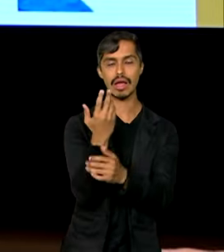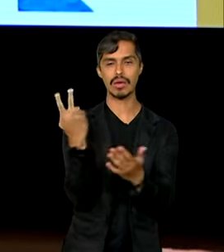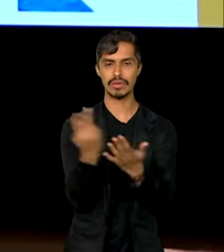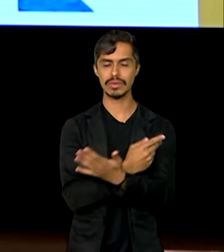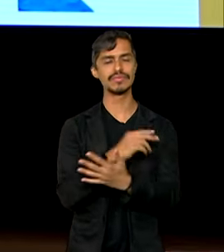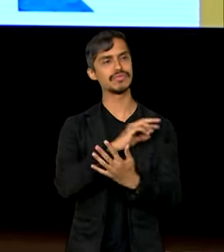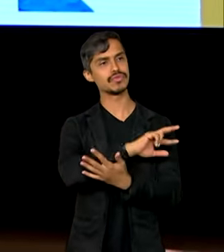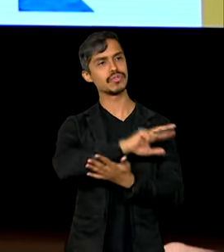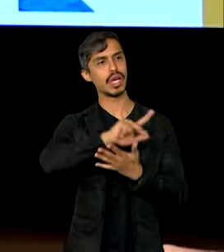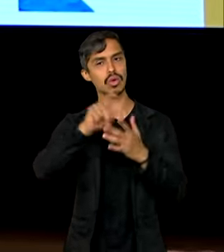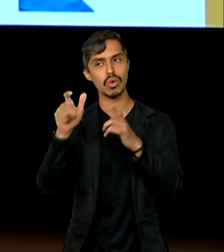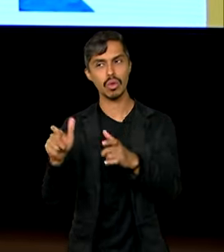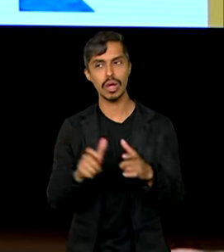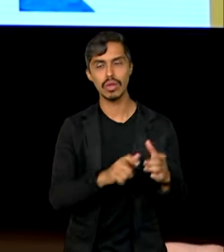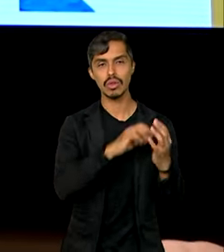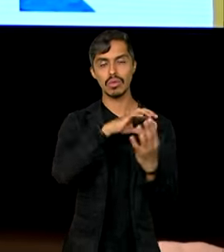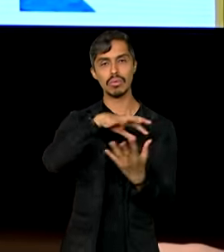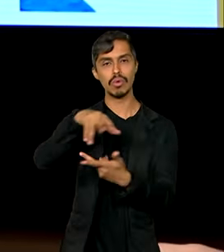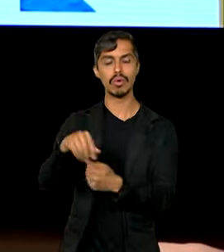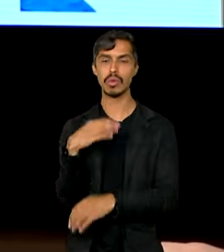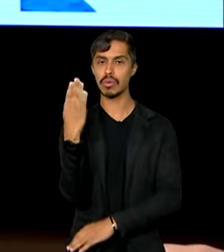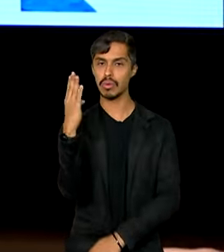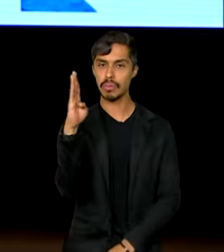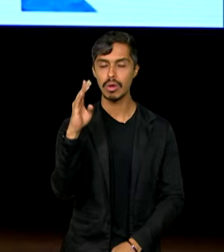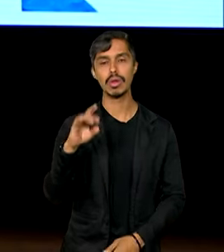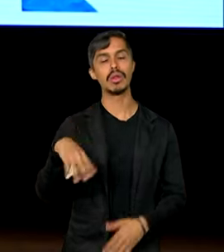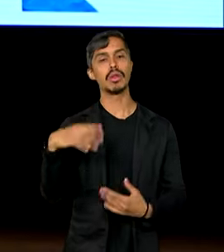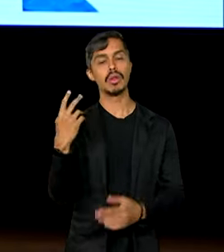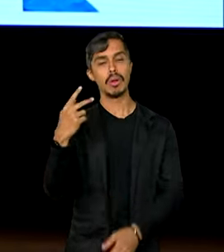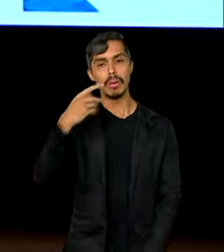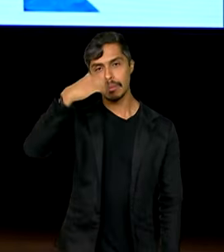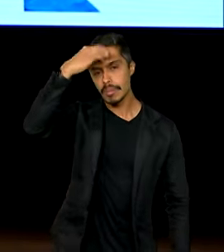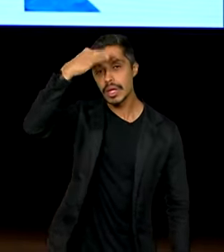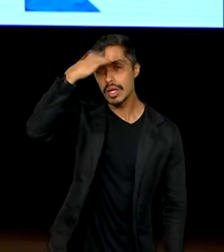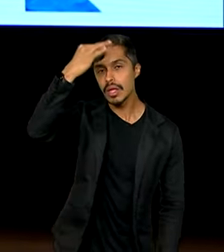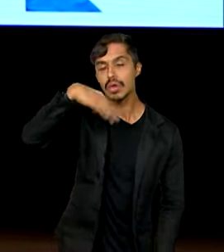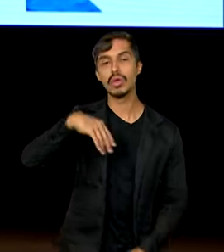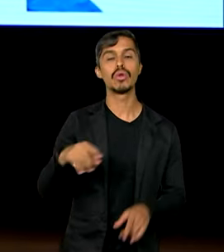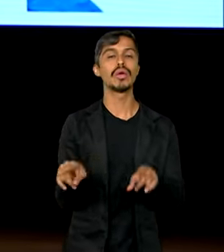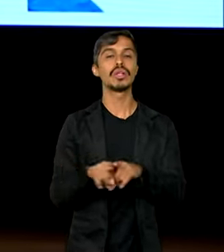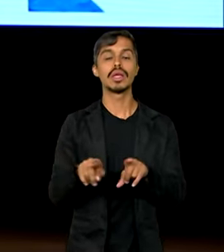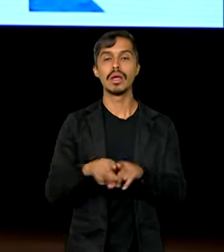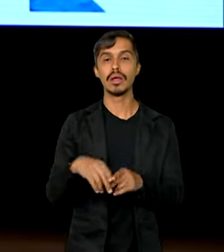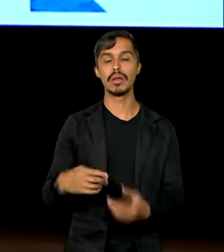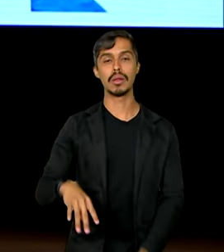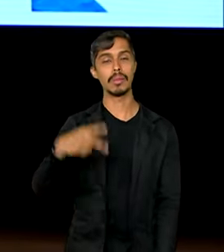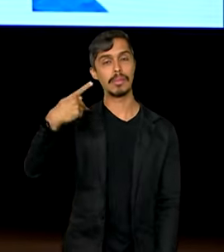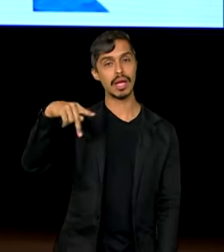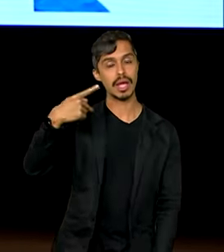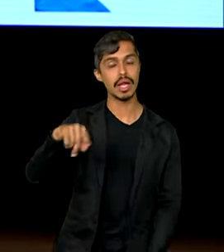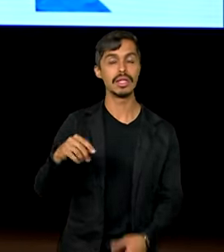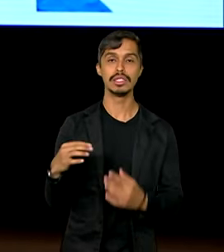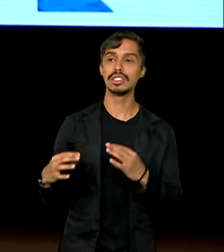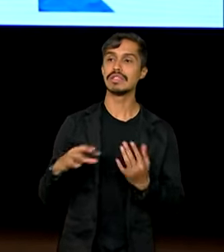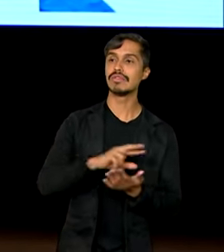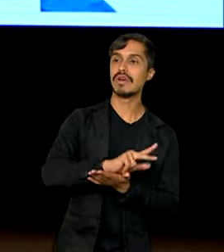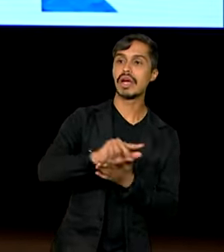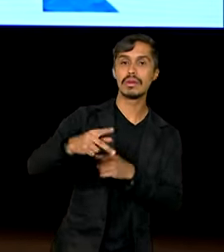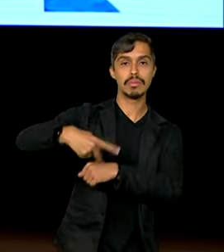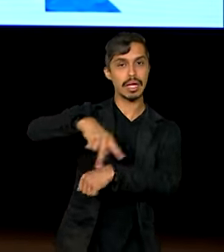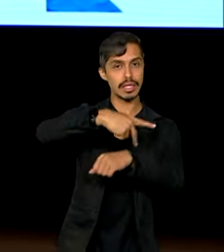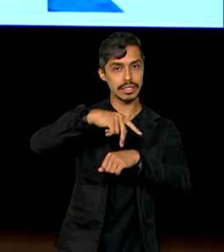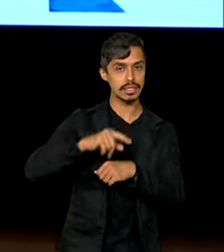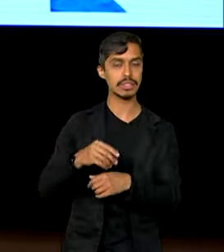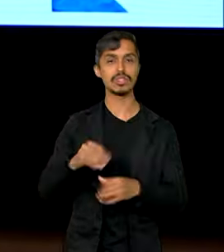no mundo, na Bolívia, no Peru, no Paraguai, em outras partes do mundo, também temos